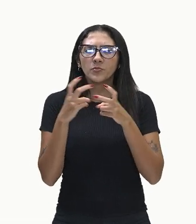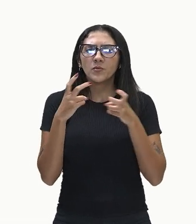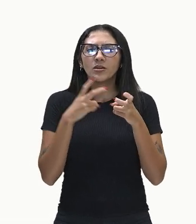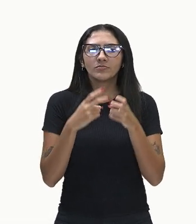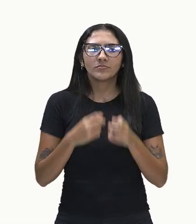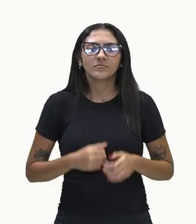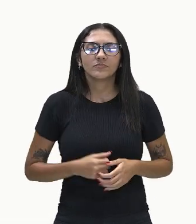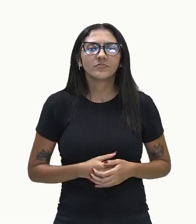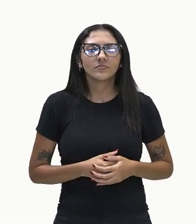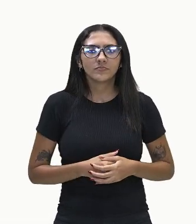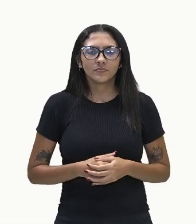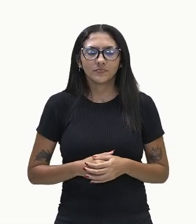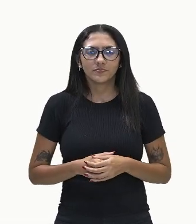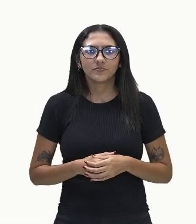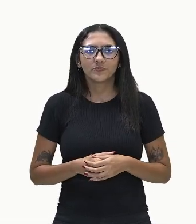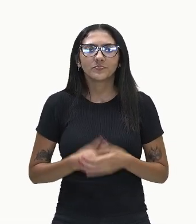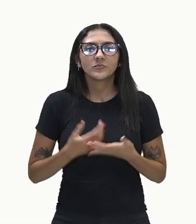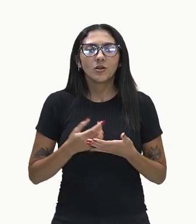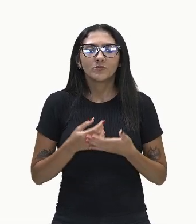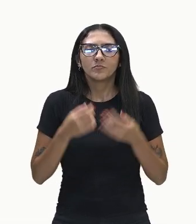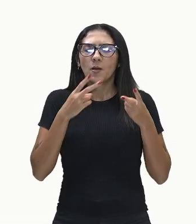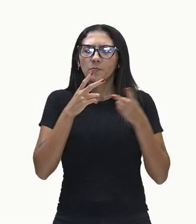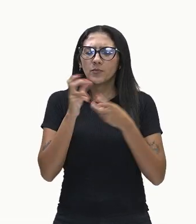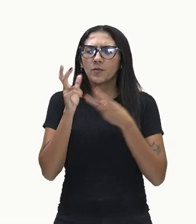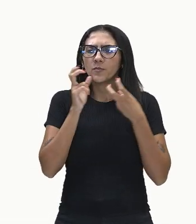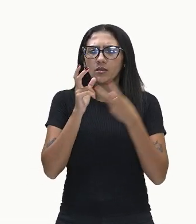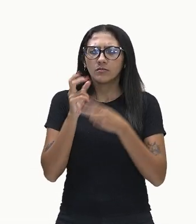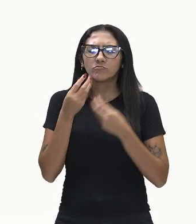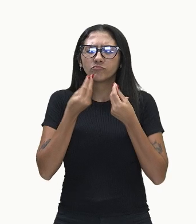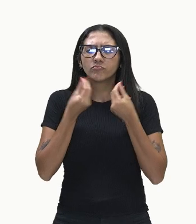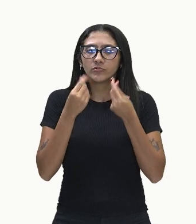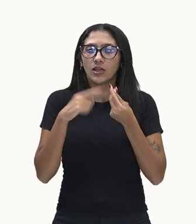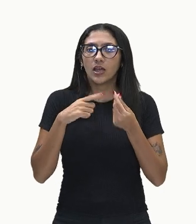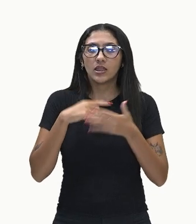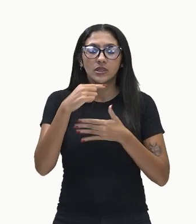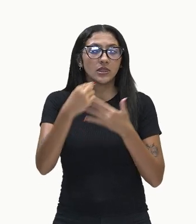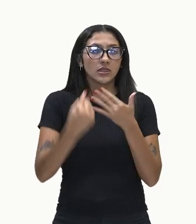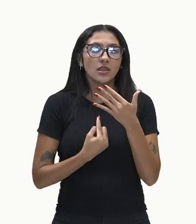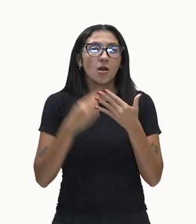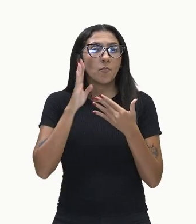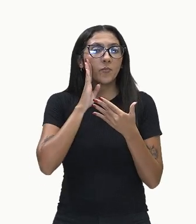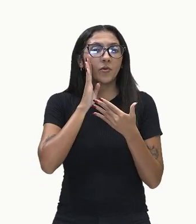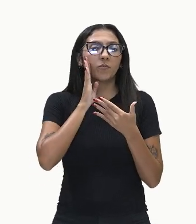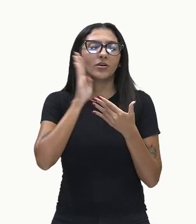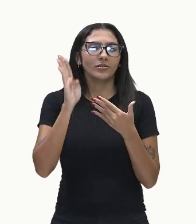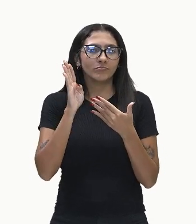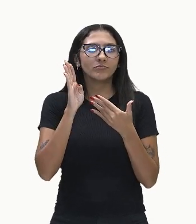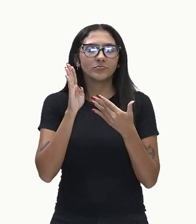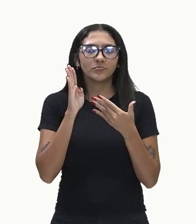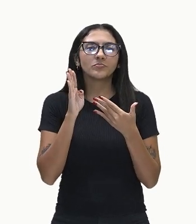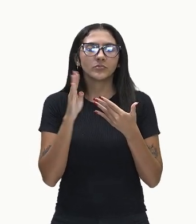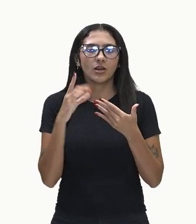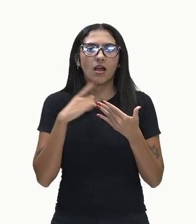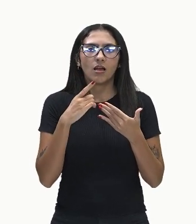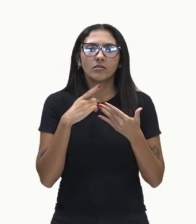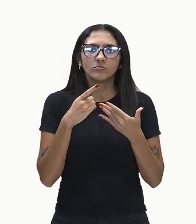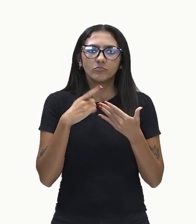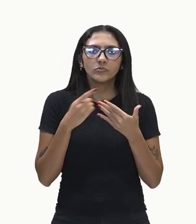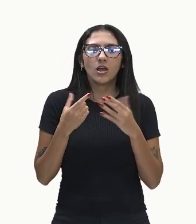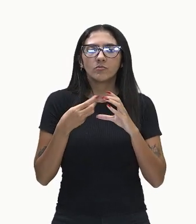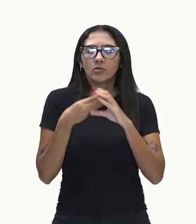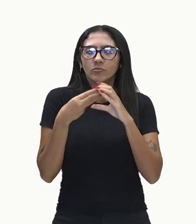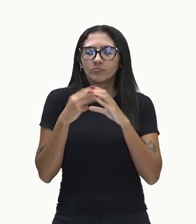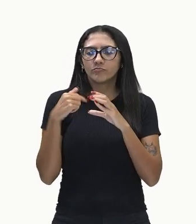sabores? Receptores de sabor. Existem cinco tipos principais de receptores de sabor encontrados nas células